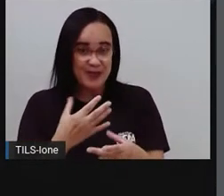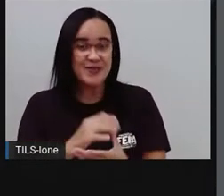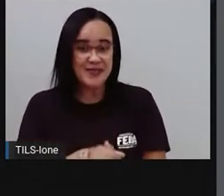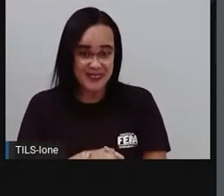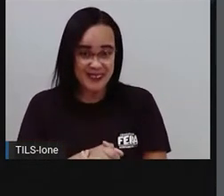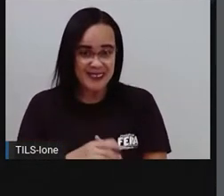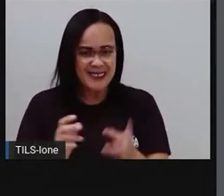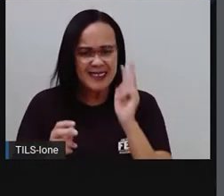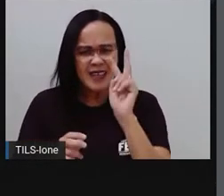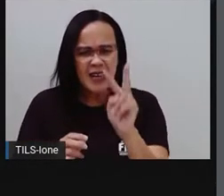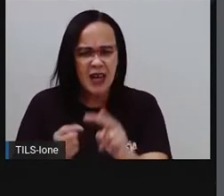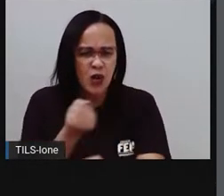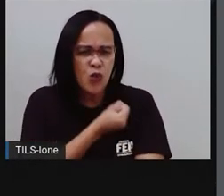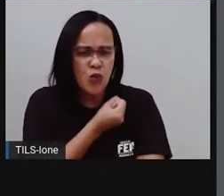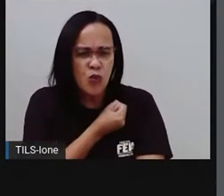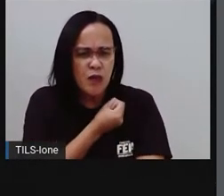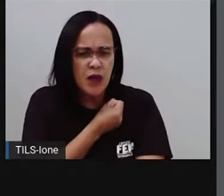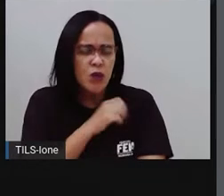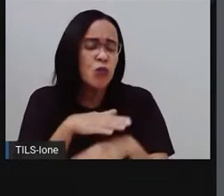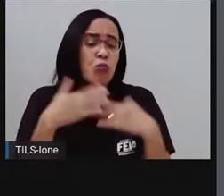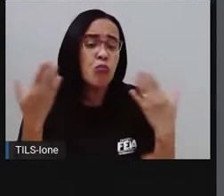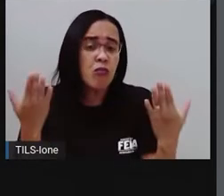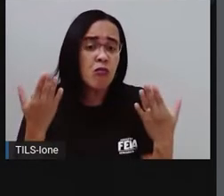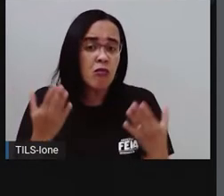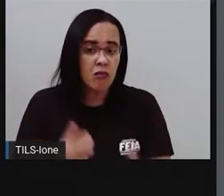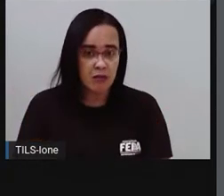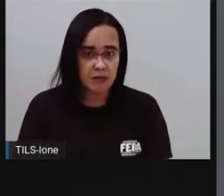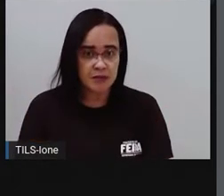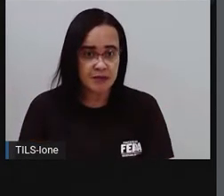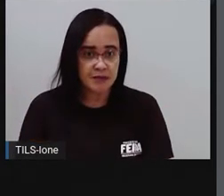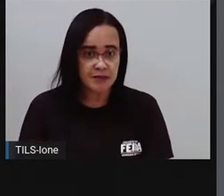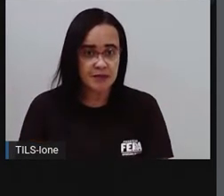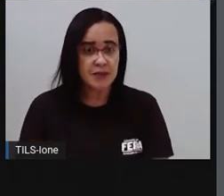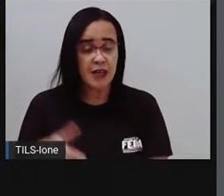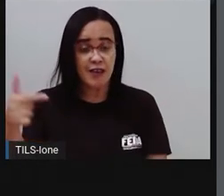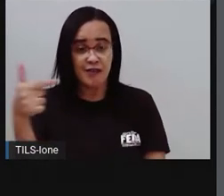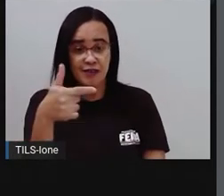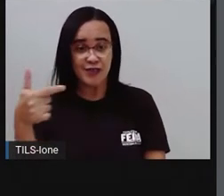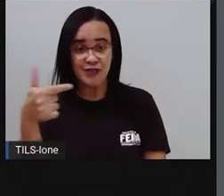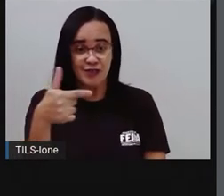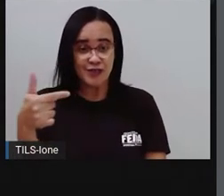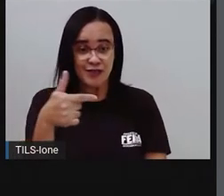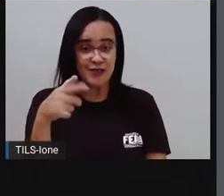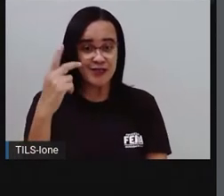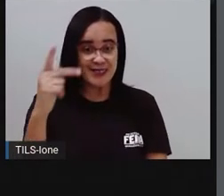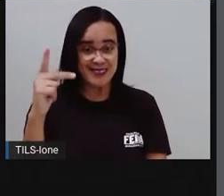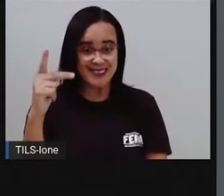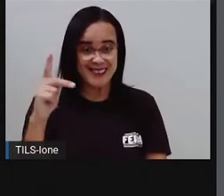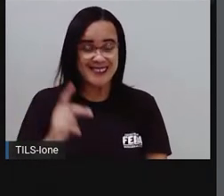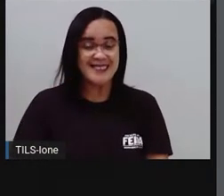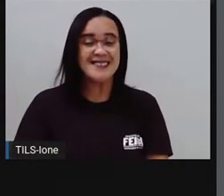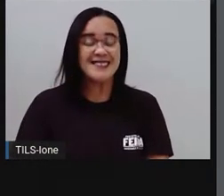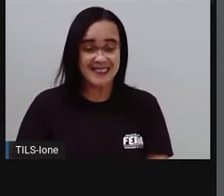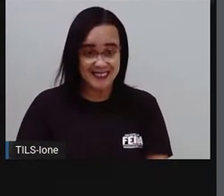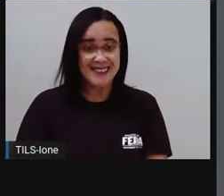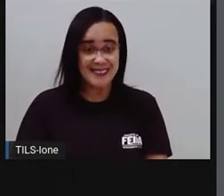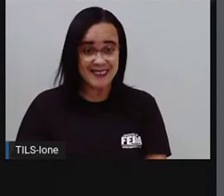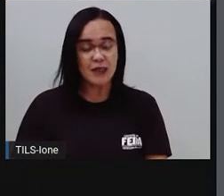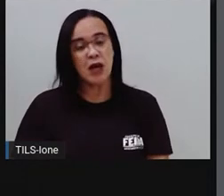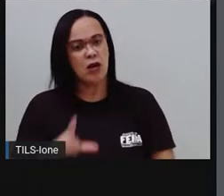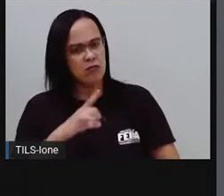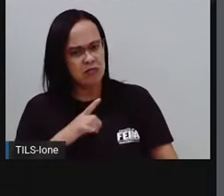consegue ver aí? Qual é número? Número 22. Tem ruas que são